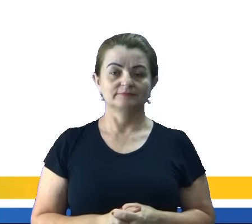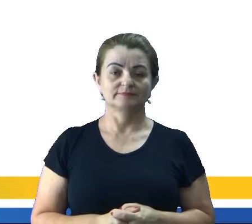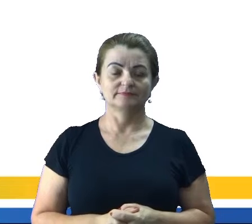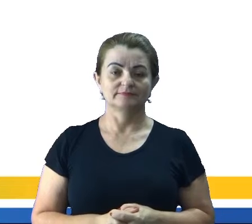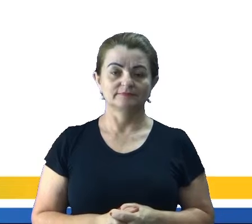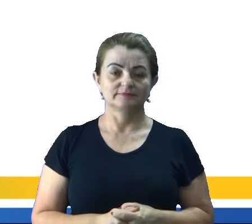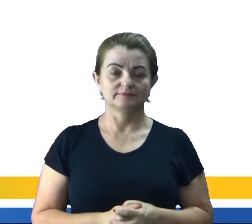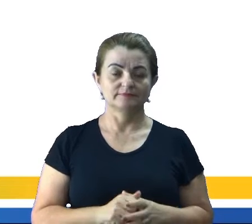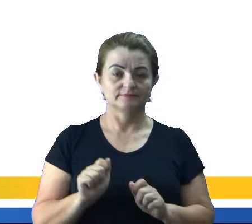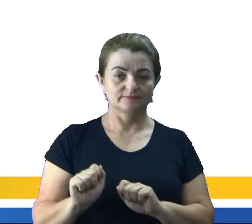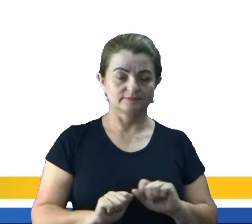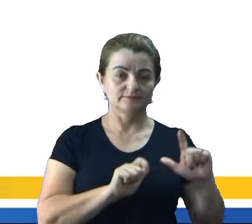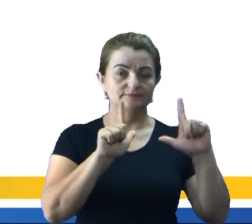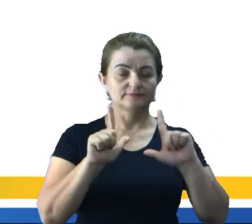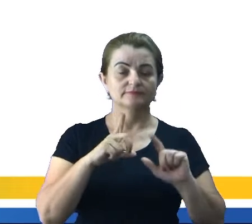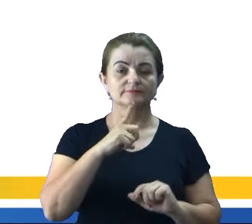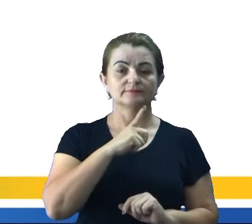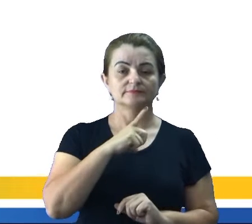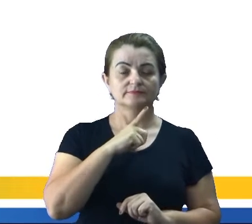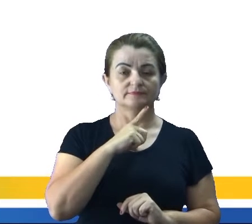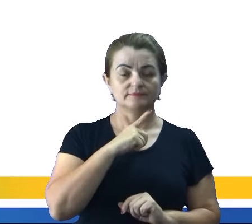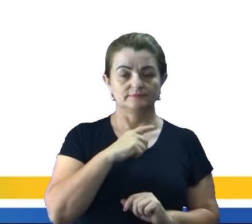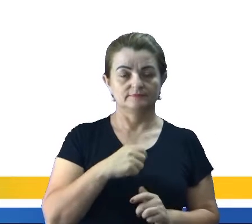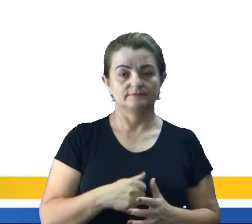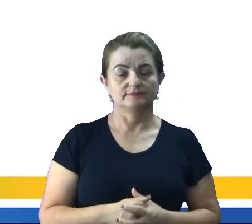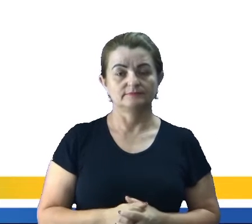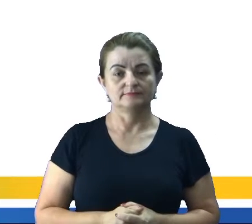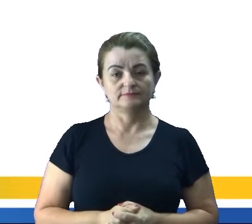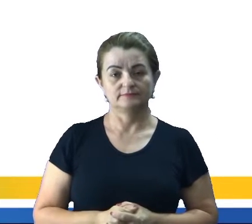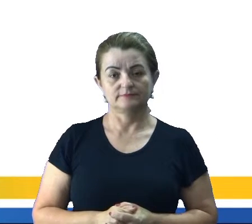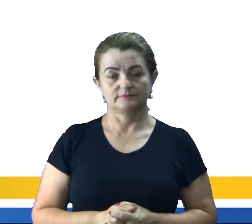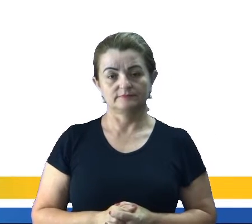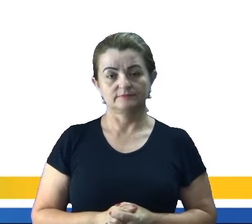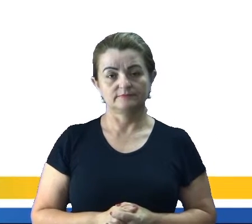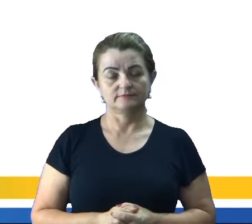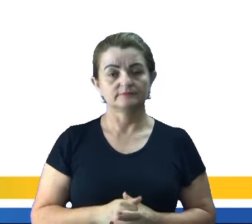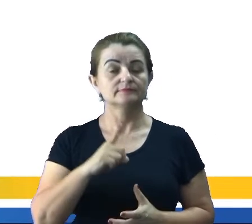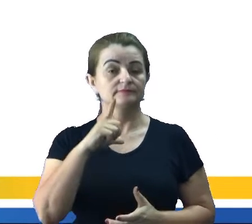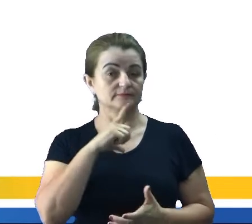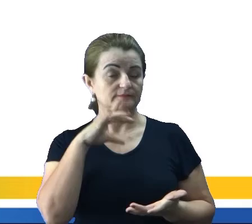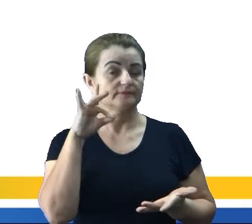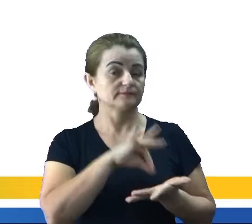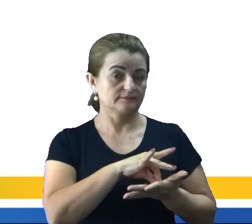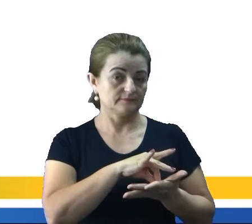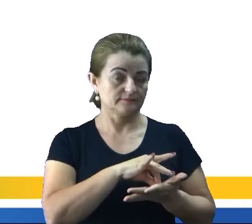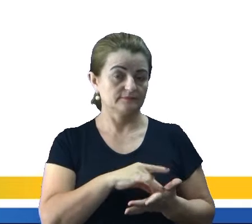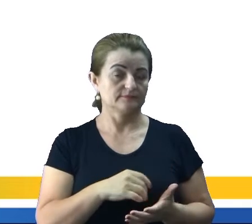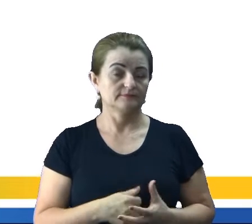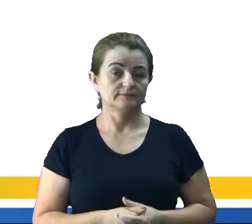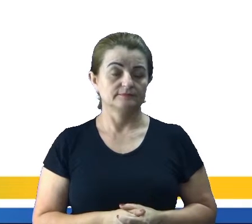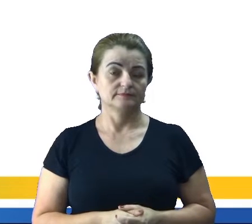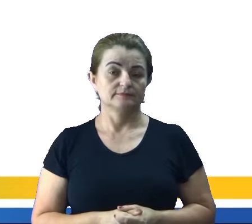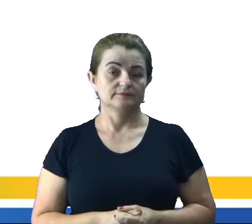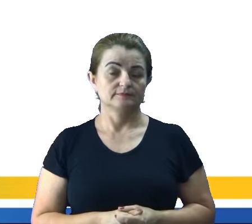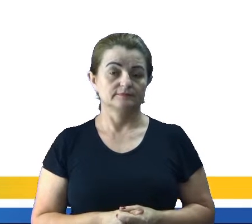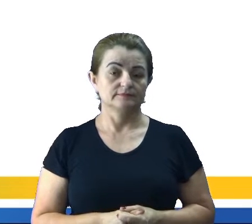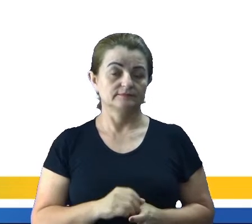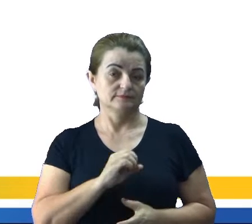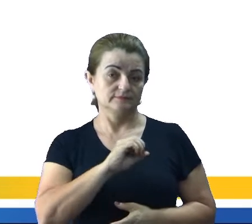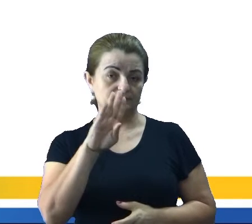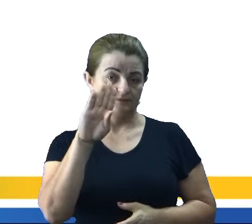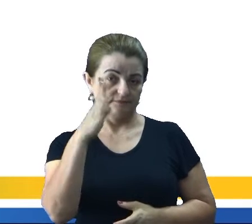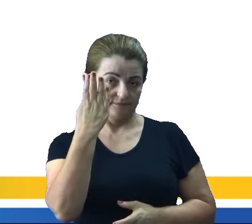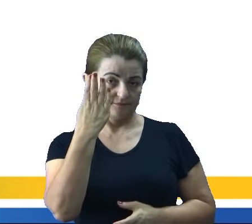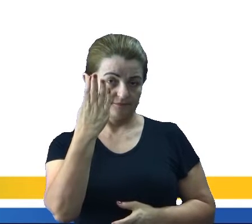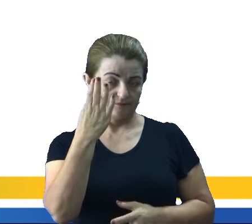No próximo nós temos Mark true, T, que significa verdadeiro Or false, ou falso